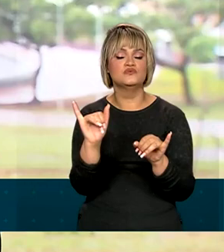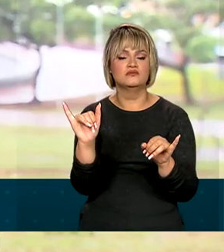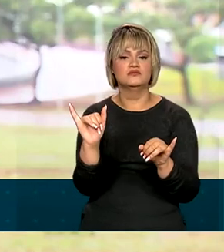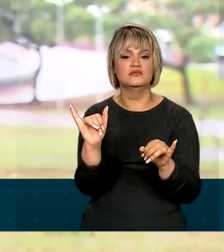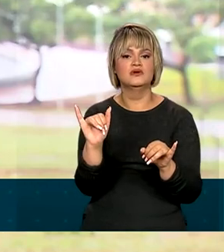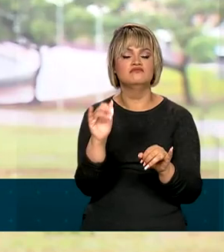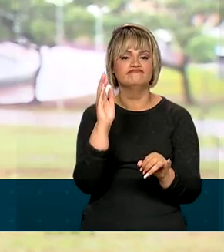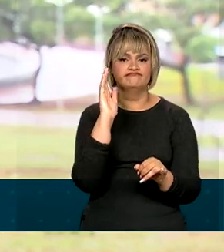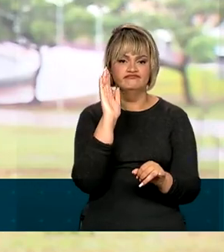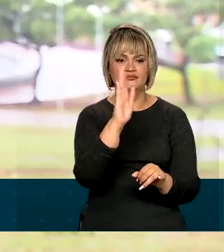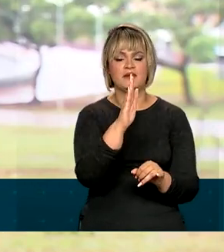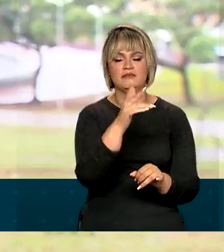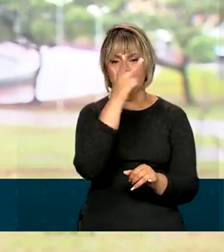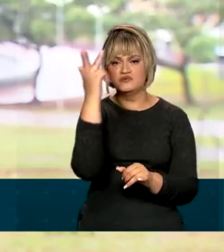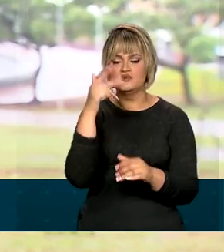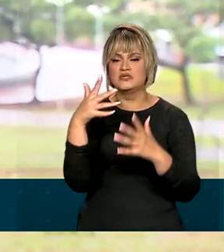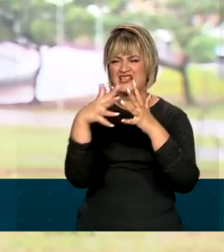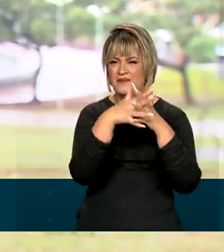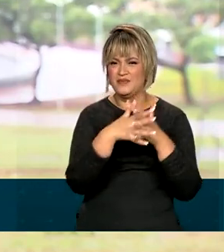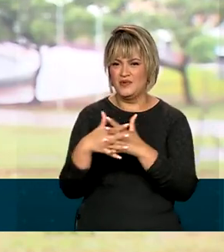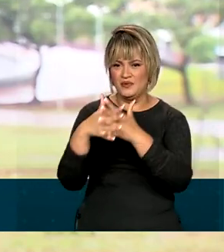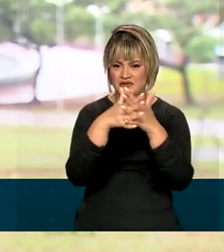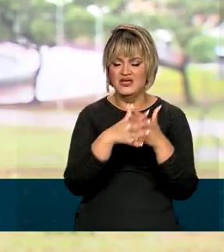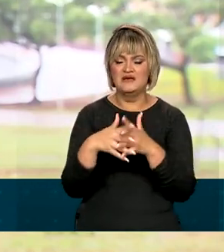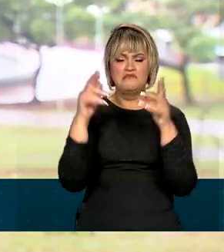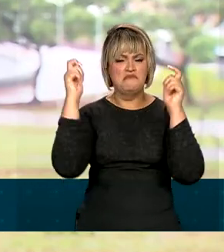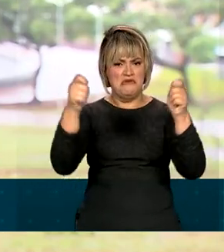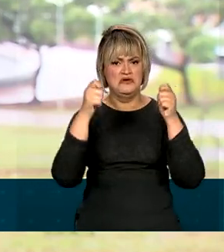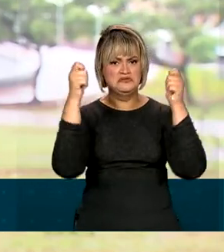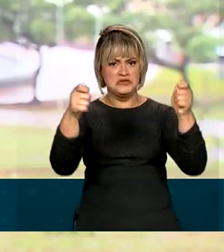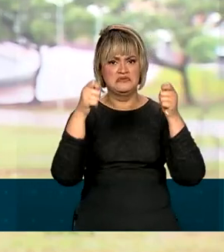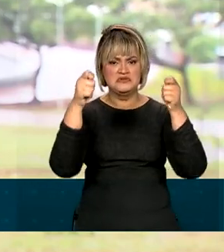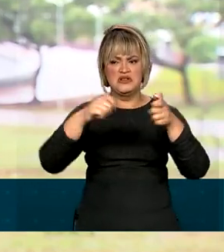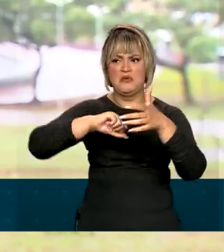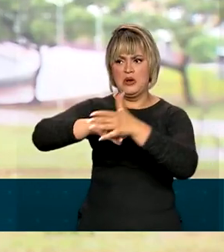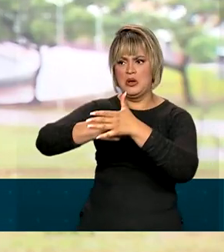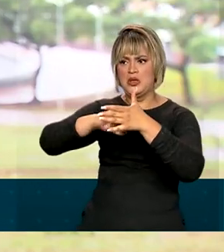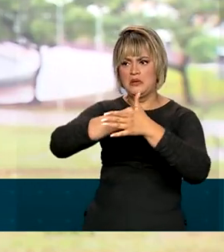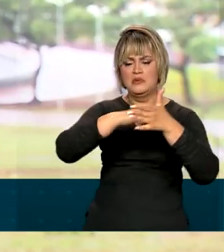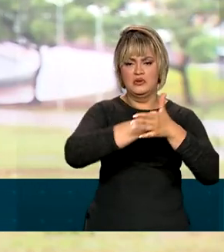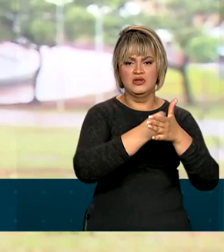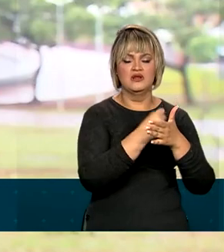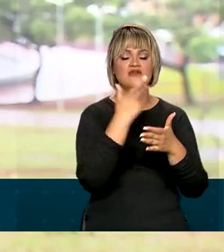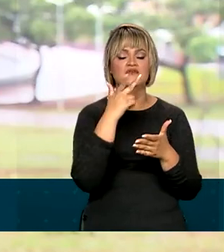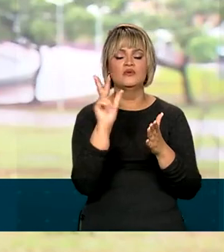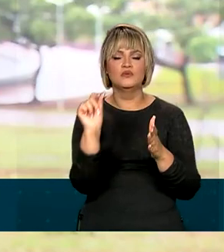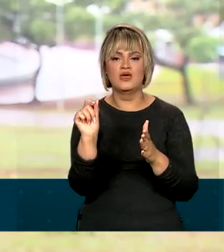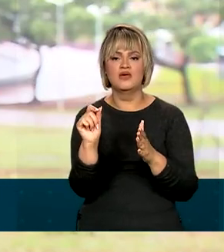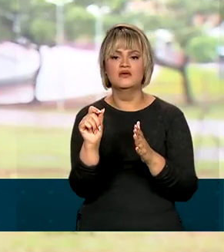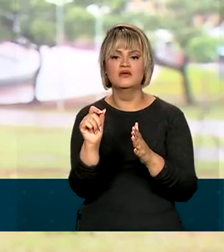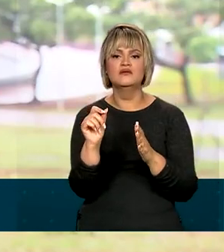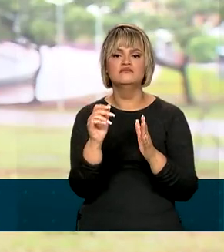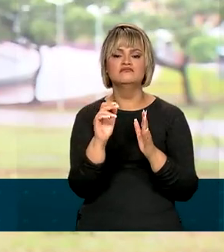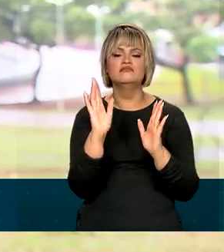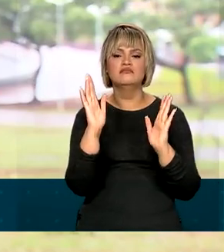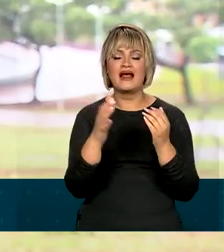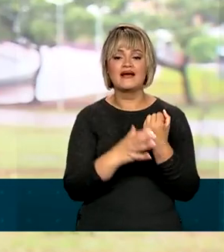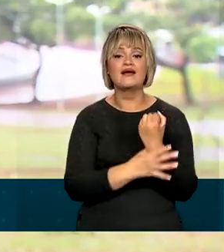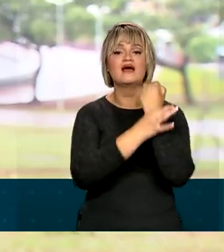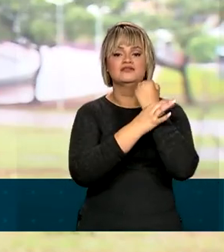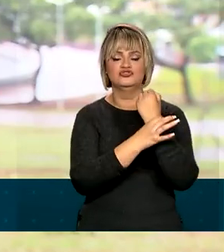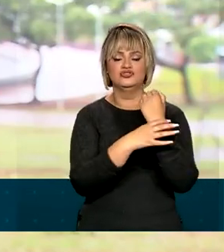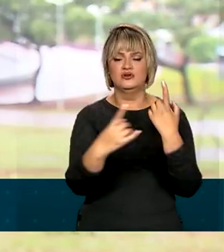dirige diretamente aos caminhoneiros que participam dessas manifestações, desses bloqueios nas estradas. Ele pediu que seja garantida a